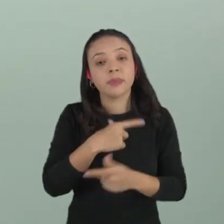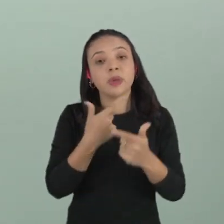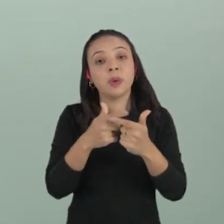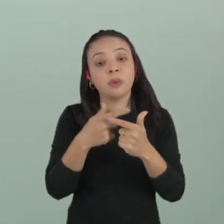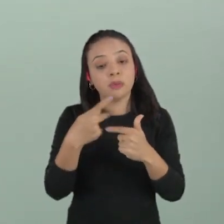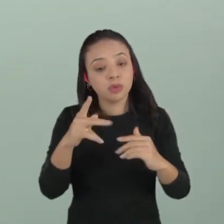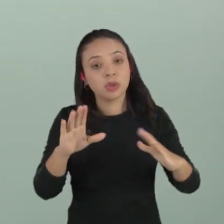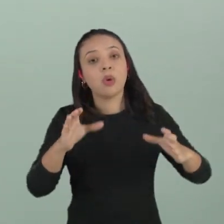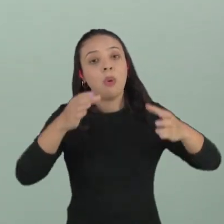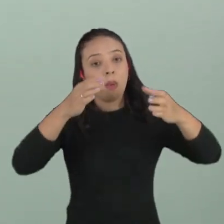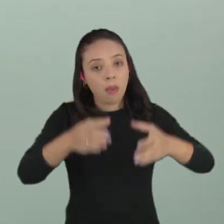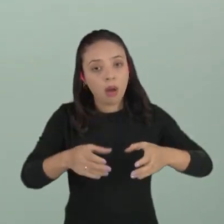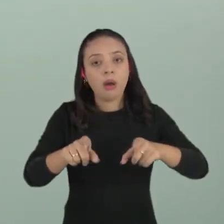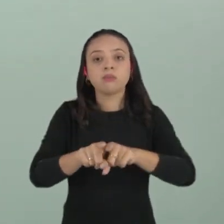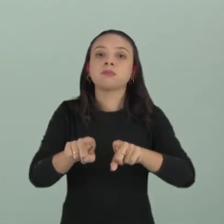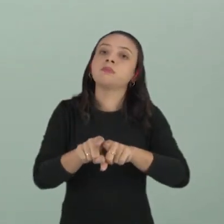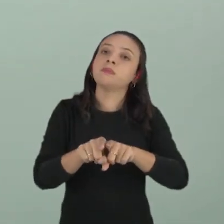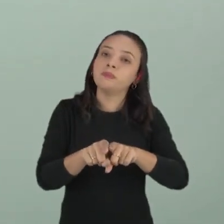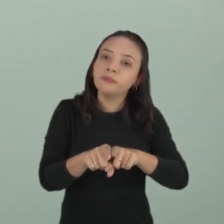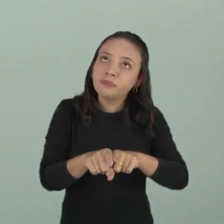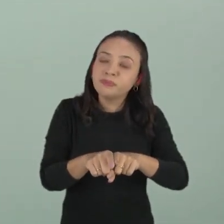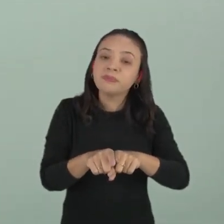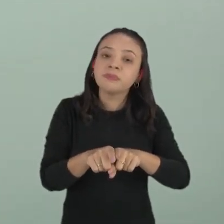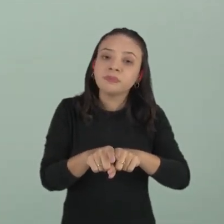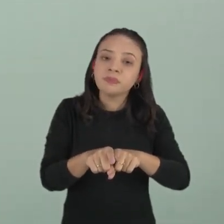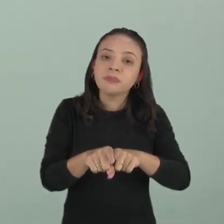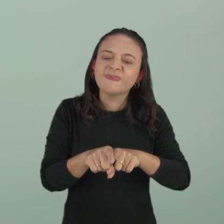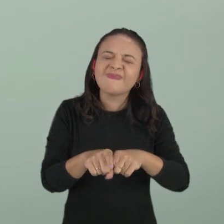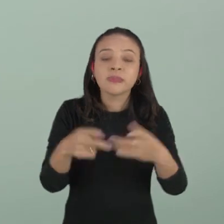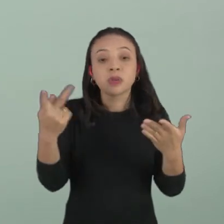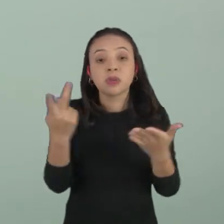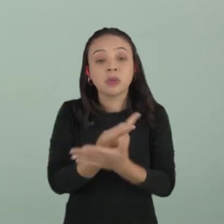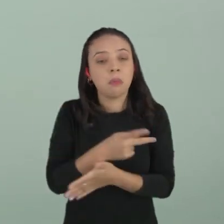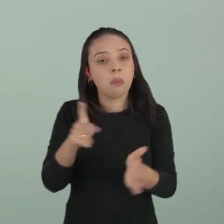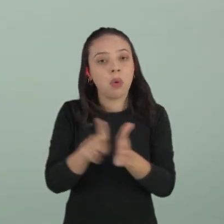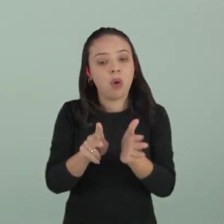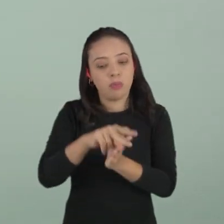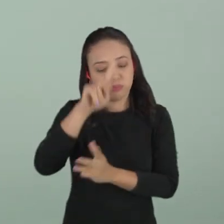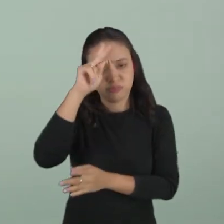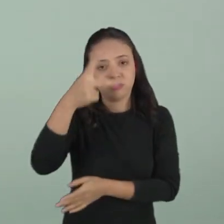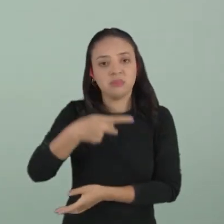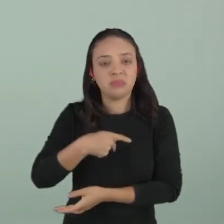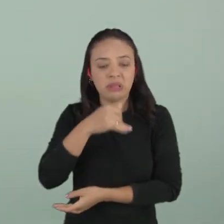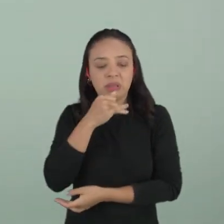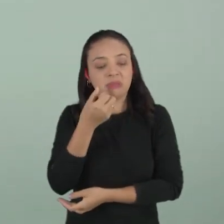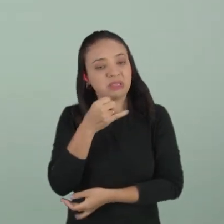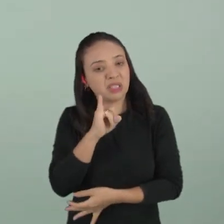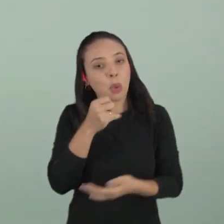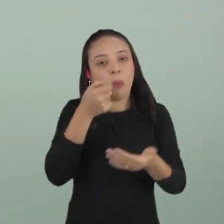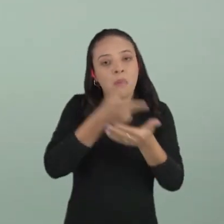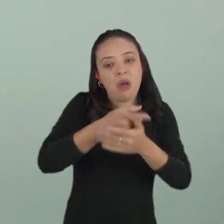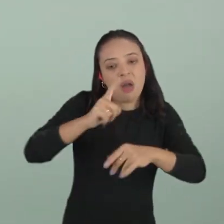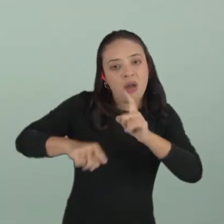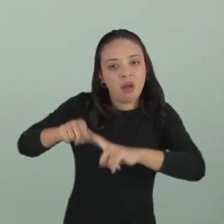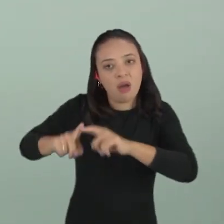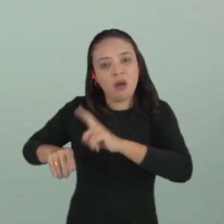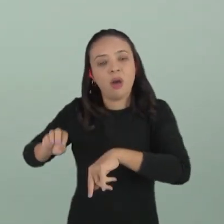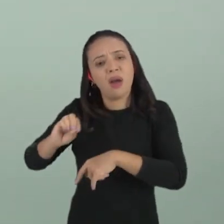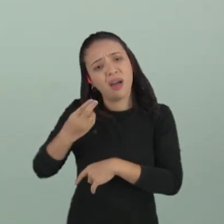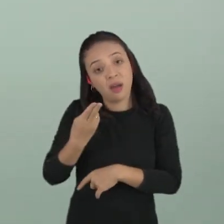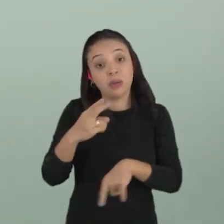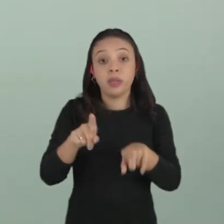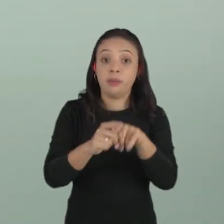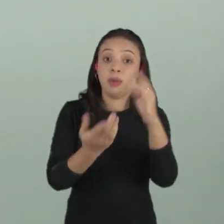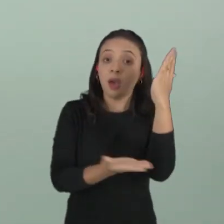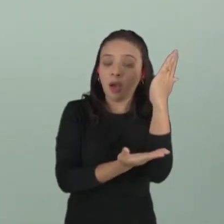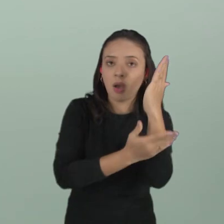problema no seu bairro, um problema na situação pessoal, em relação à compra de algum produto, em relação ao